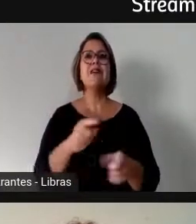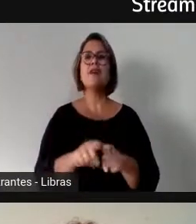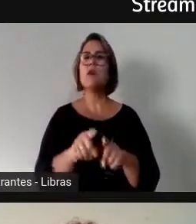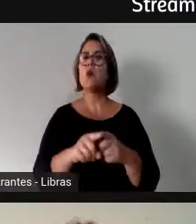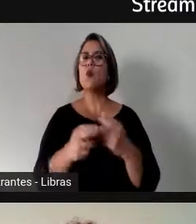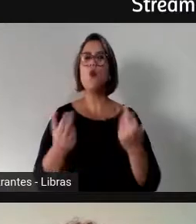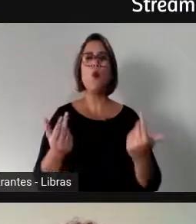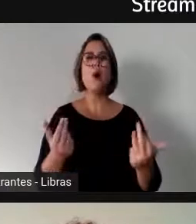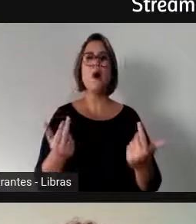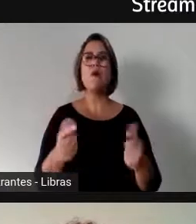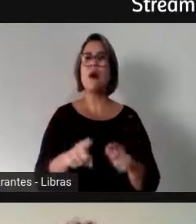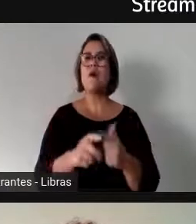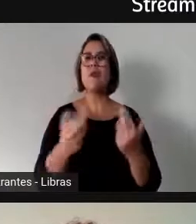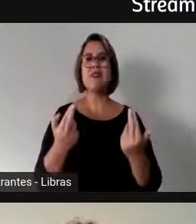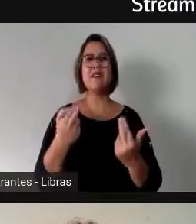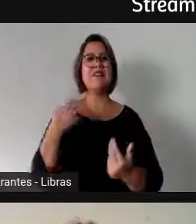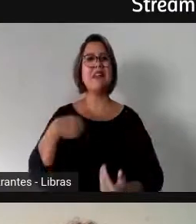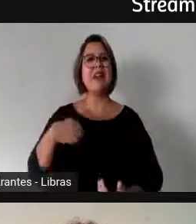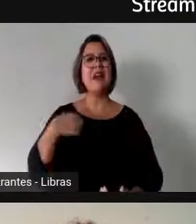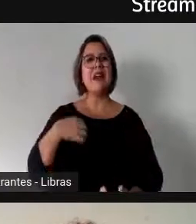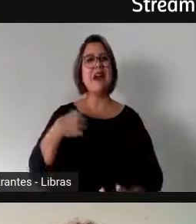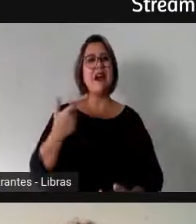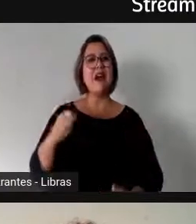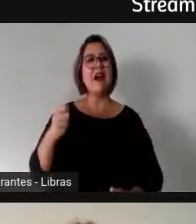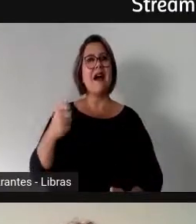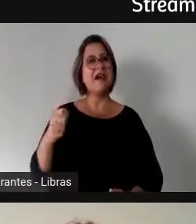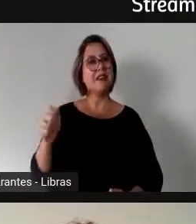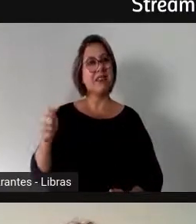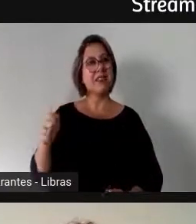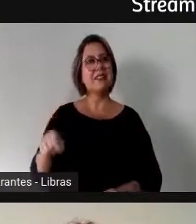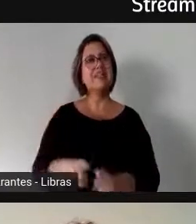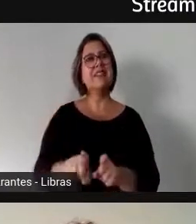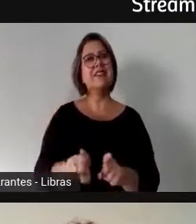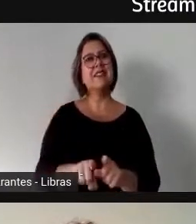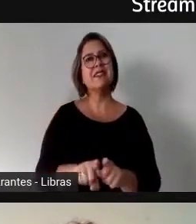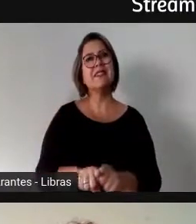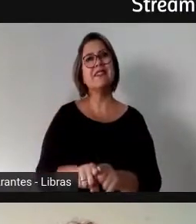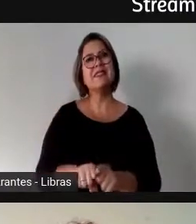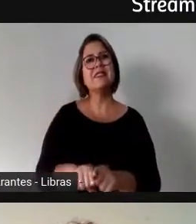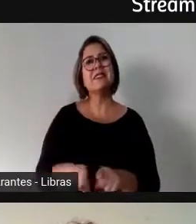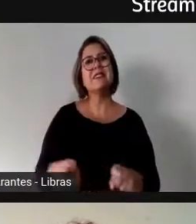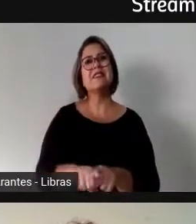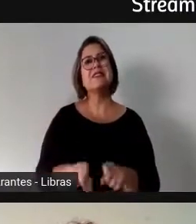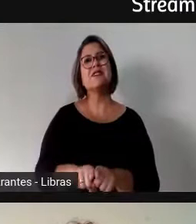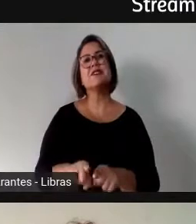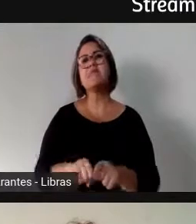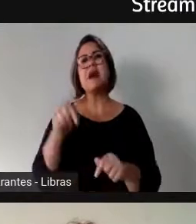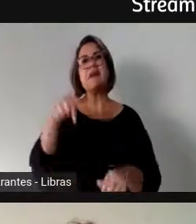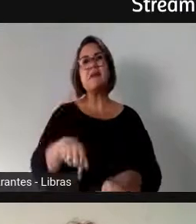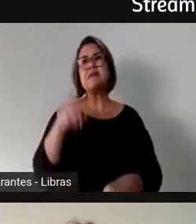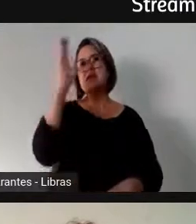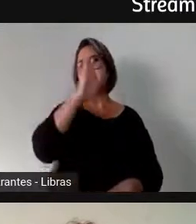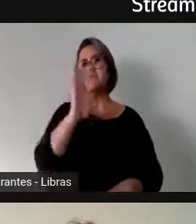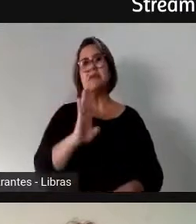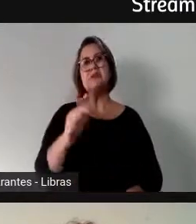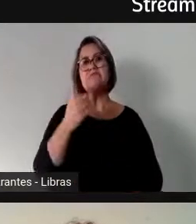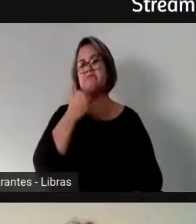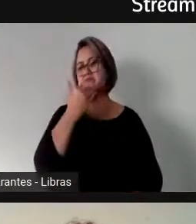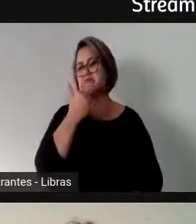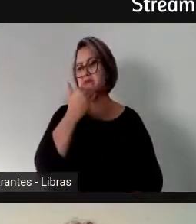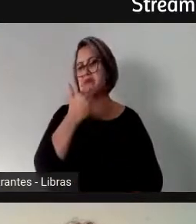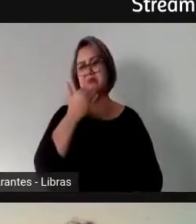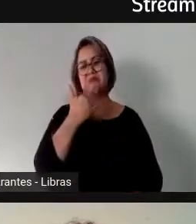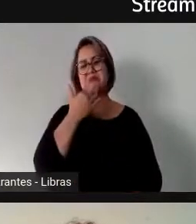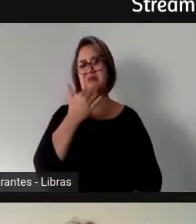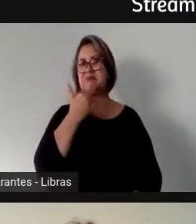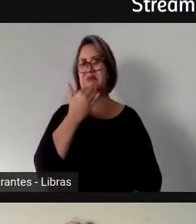tem na Argentina, e no entanto, mesmo assim, a nossa regra não funcionou, por isso que eu digo que eu acho que na nossa